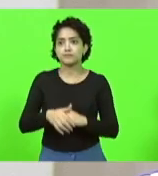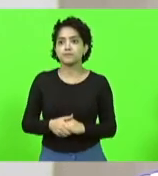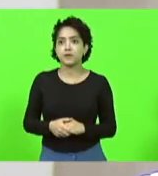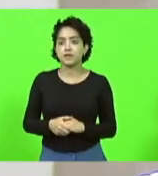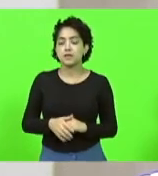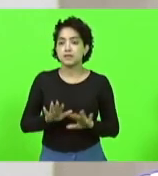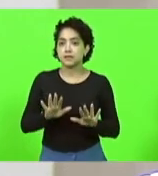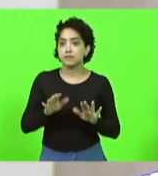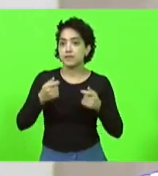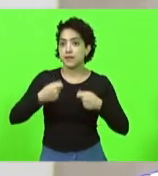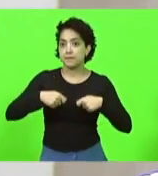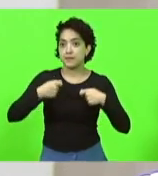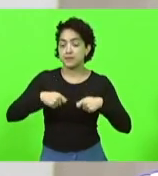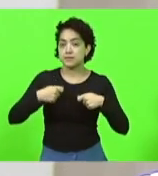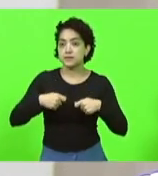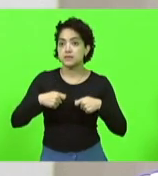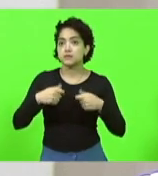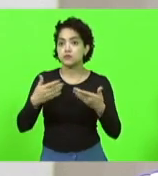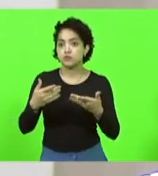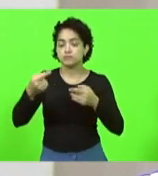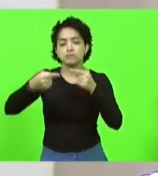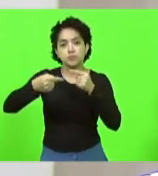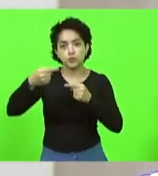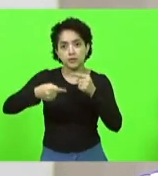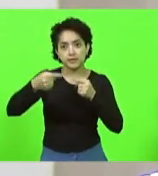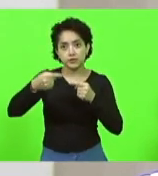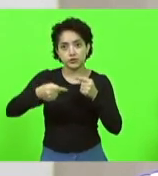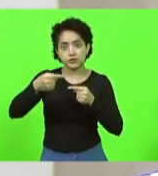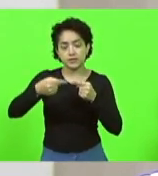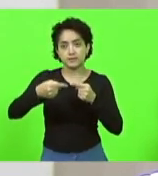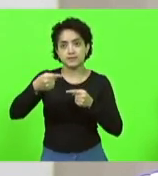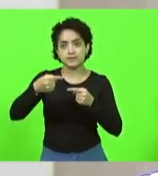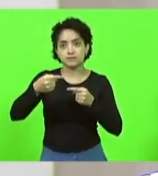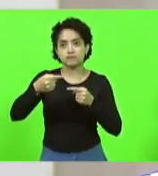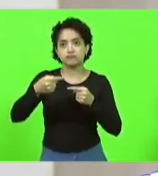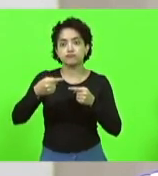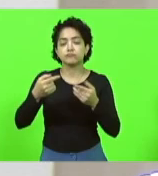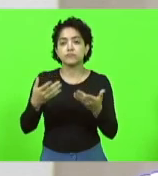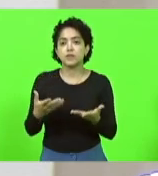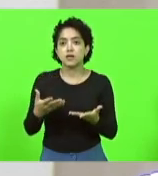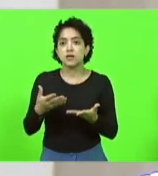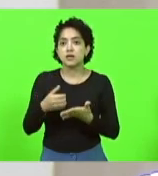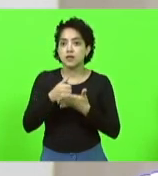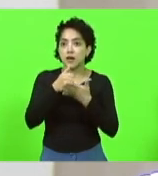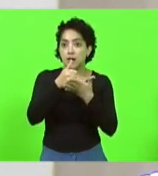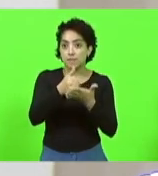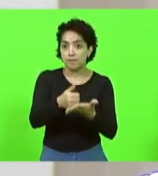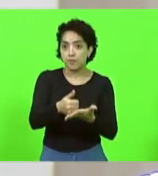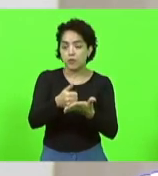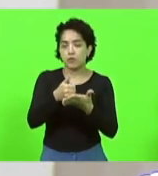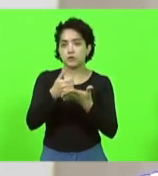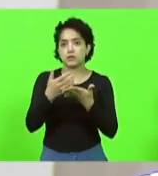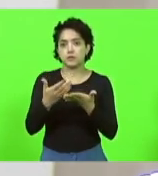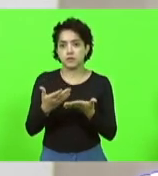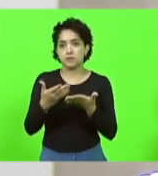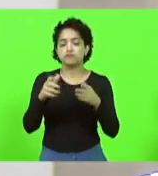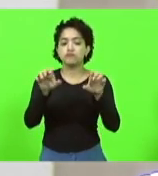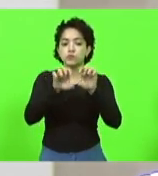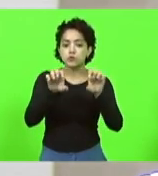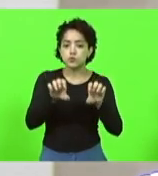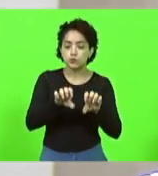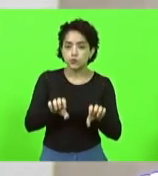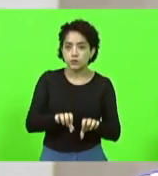preciso que hajam políticas de sustentação, políticas estruturantes